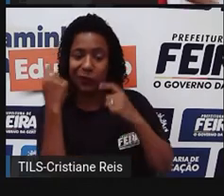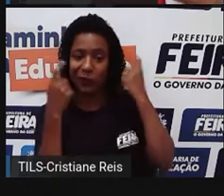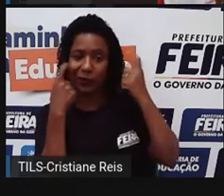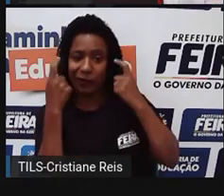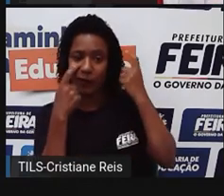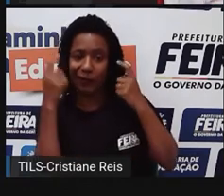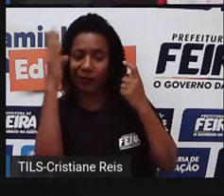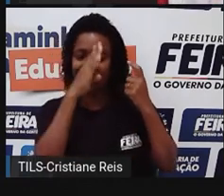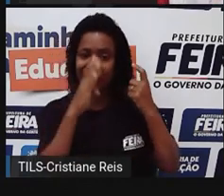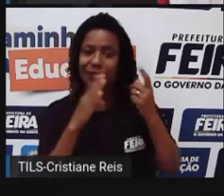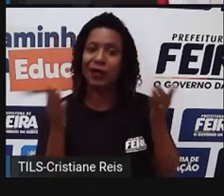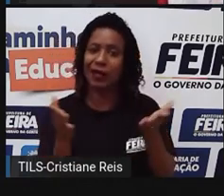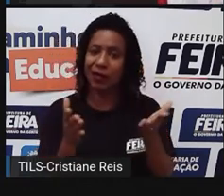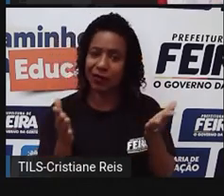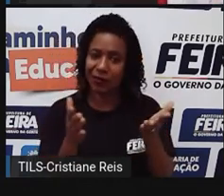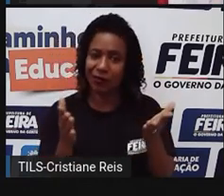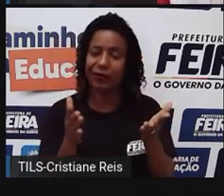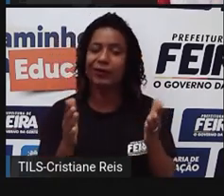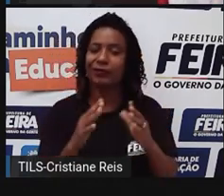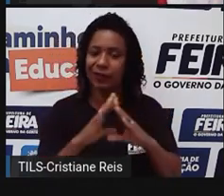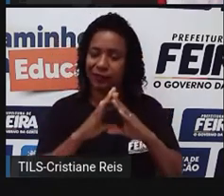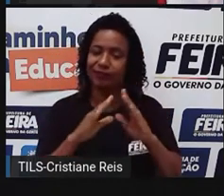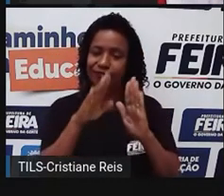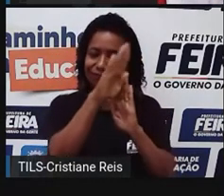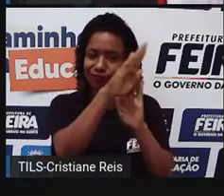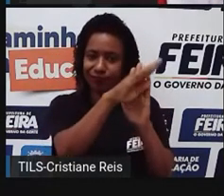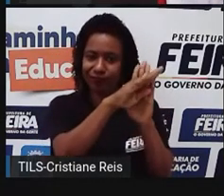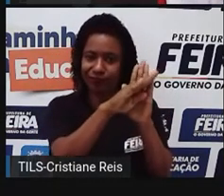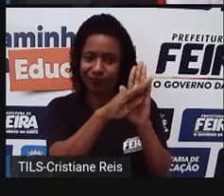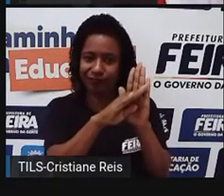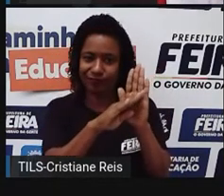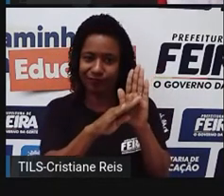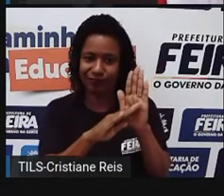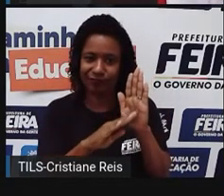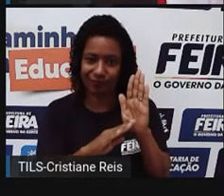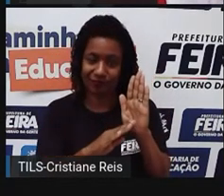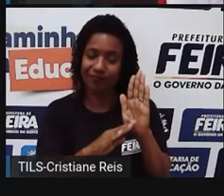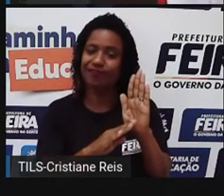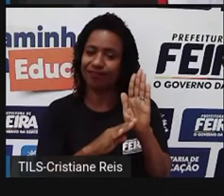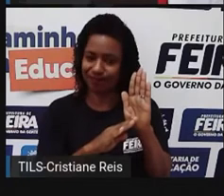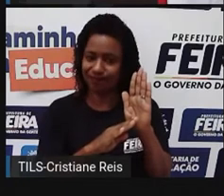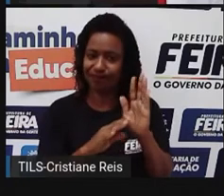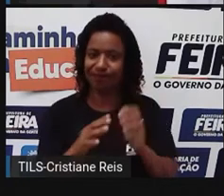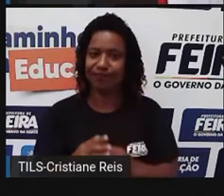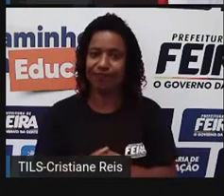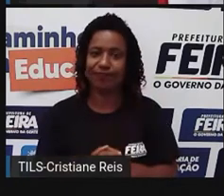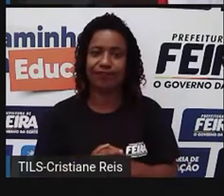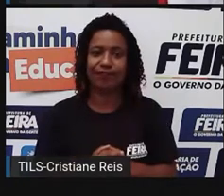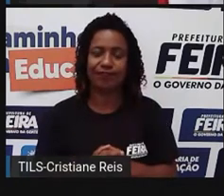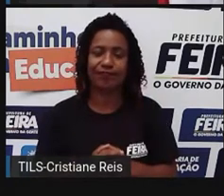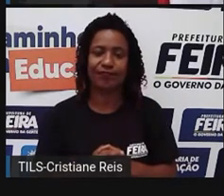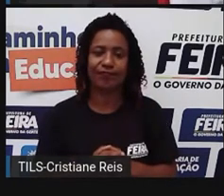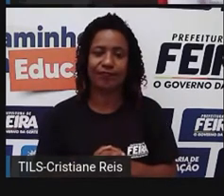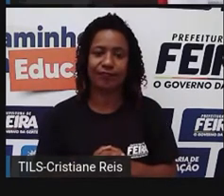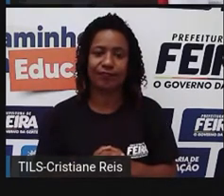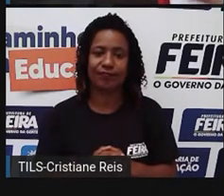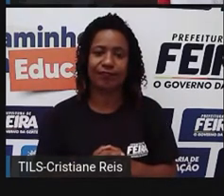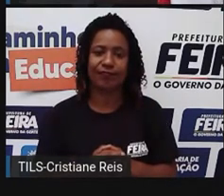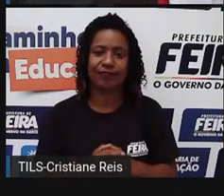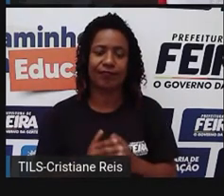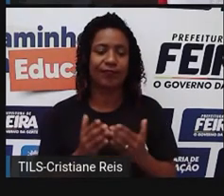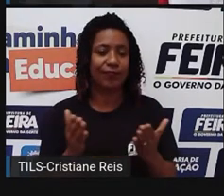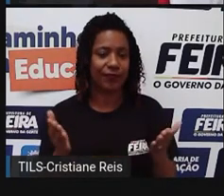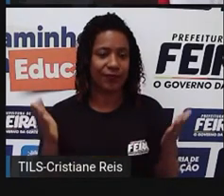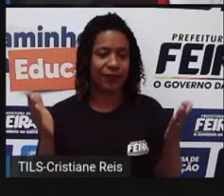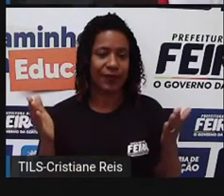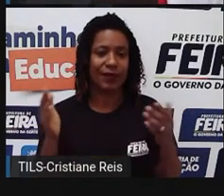fé em Deus vai, né, bora dizer assim, continuar baixando esses índices. Então, em virtude